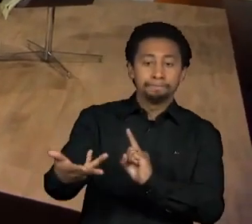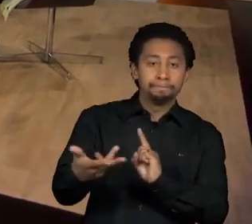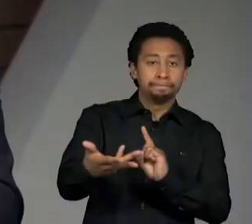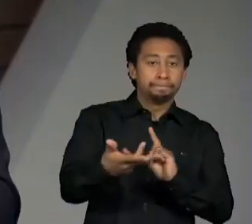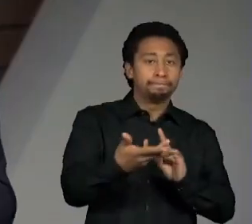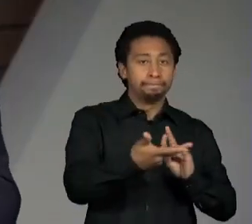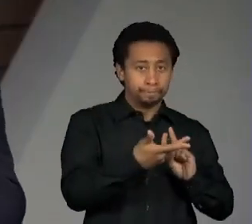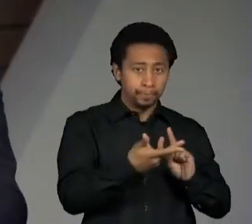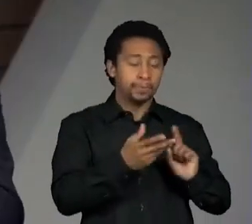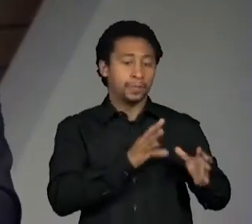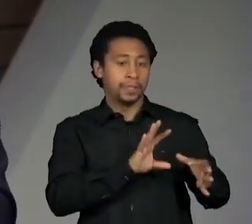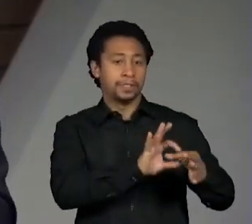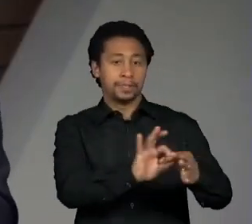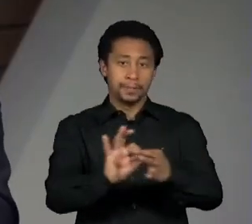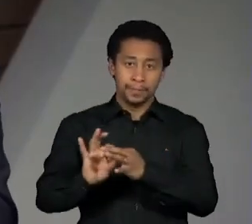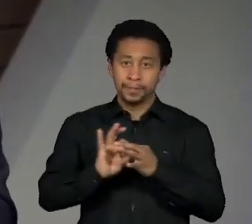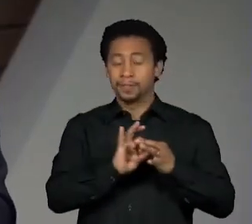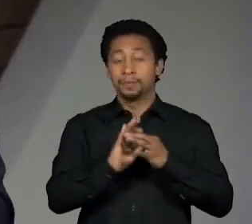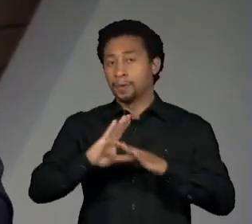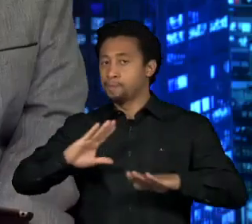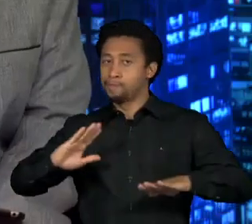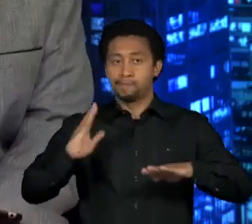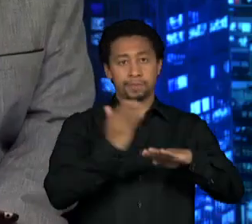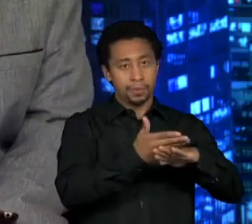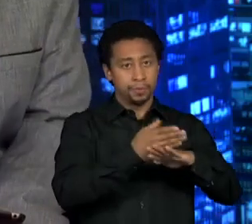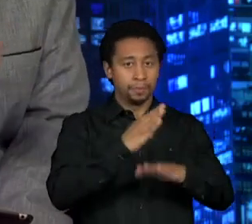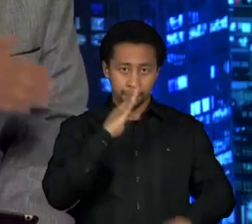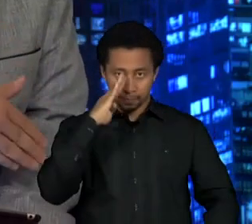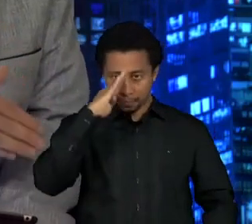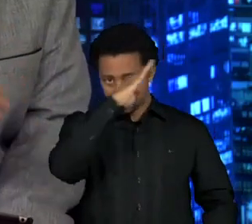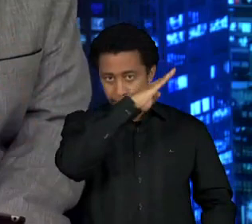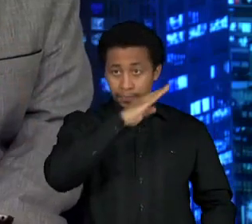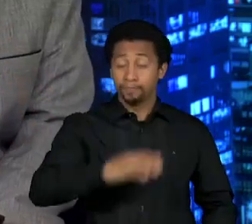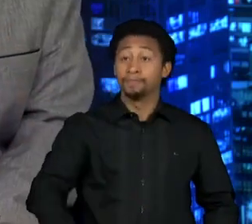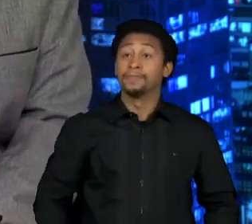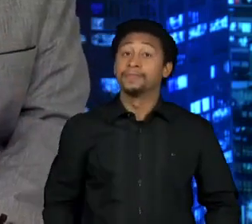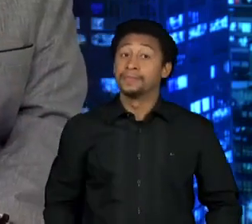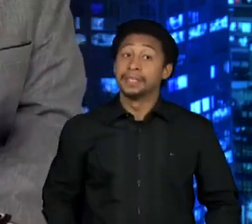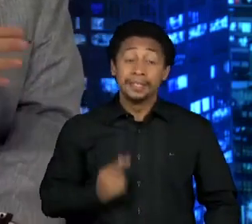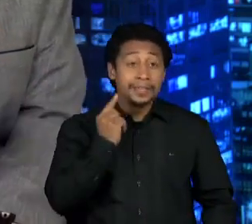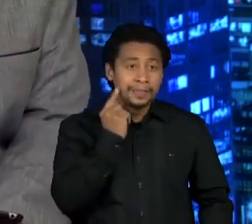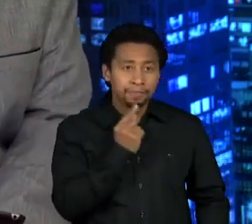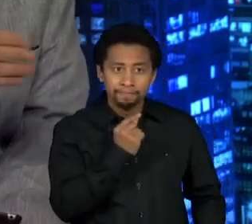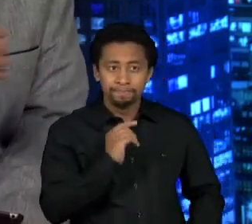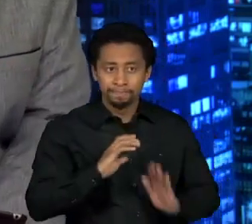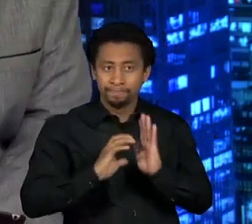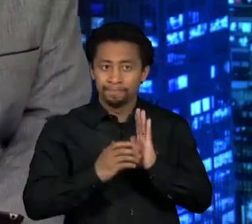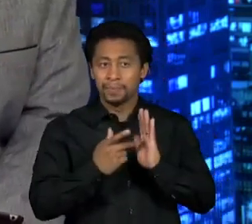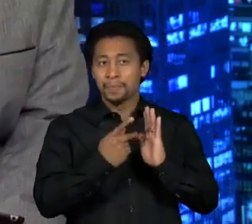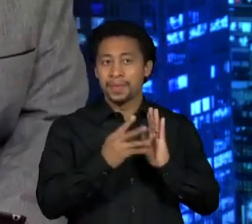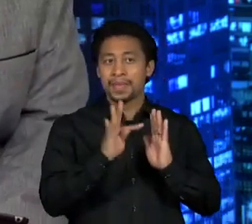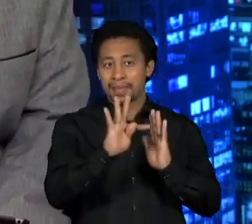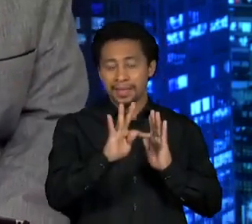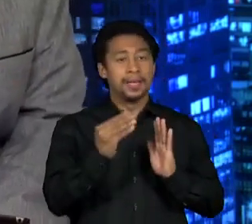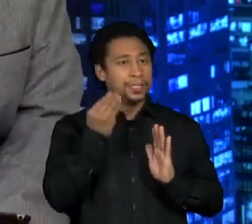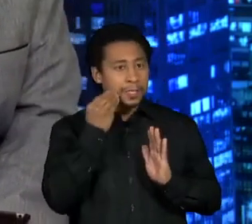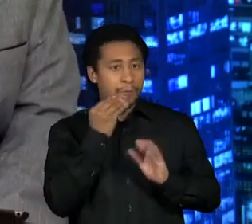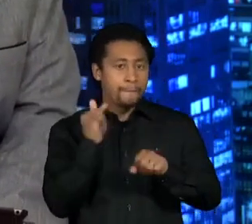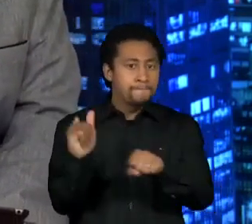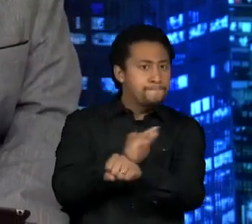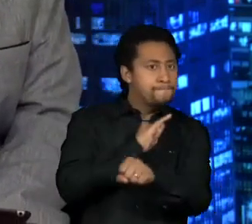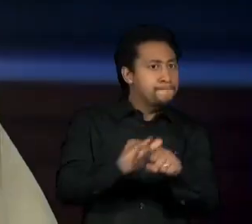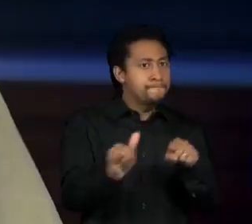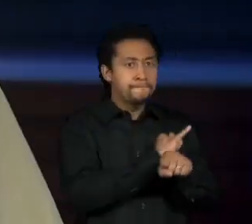alianças para tentar derrotar o atual presidente. Agora, Vera, o PT tentou nitidamente, nos últimos dias, deixar o caminho mais livre, digamos assim.